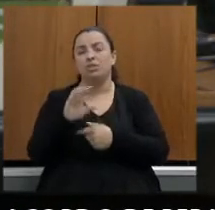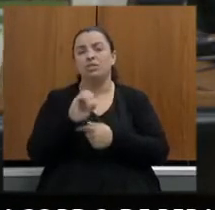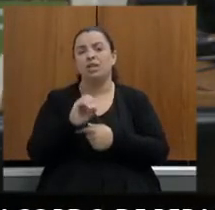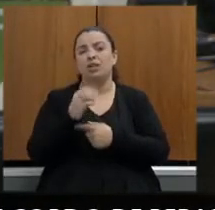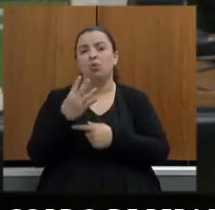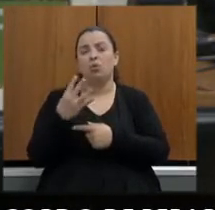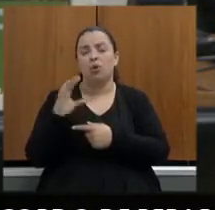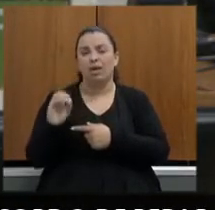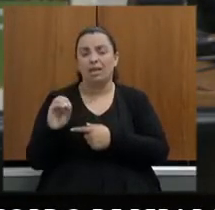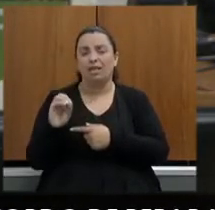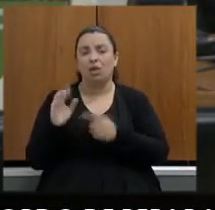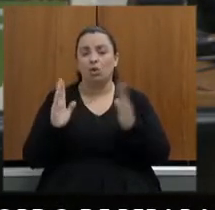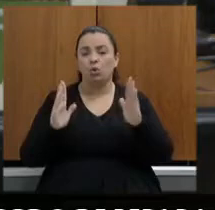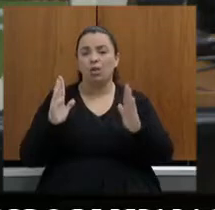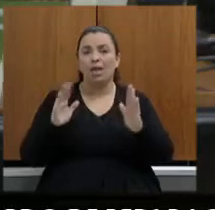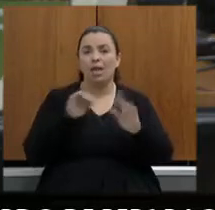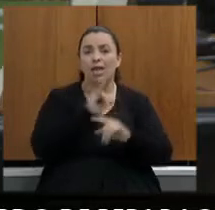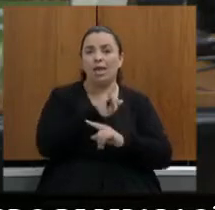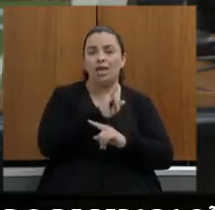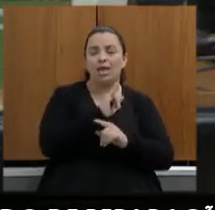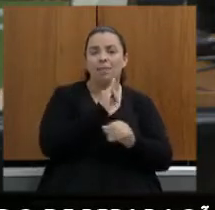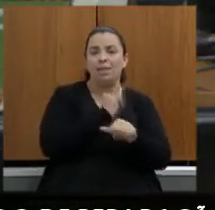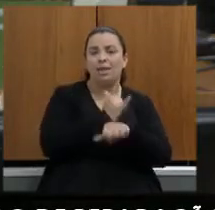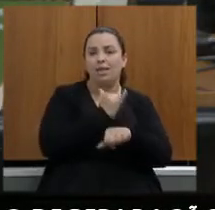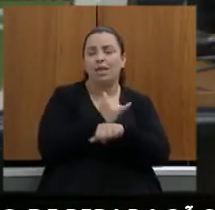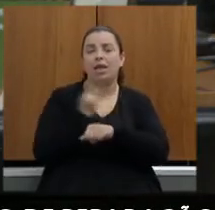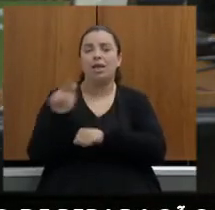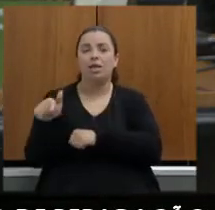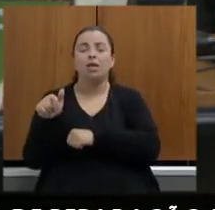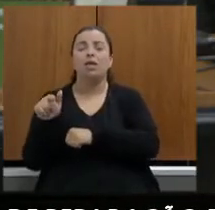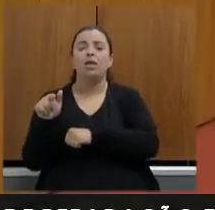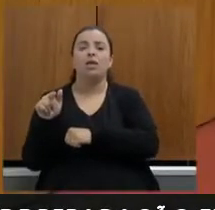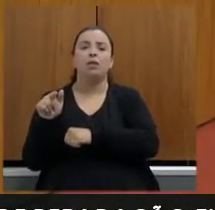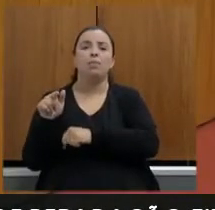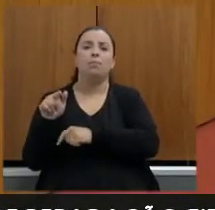Ibirité e Brumadinho Luiz Carlos